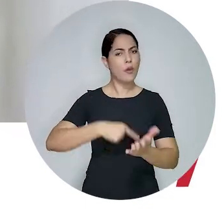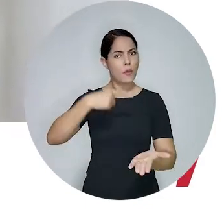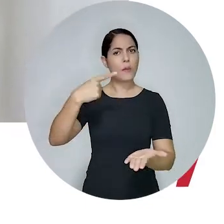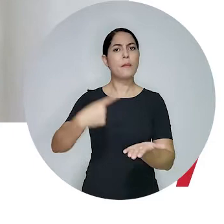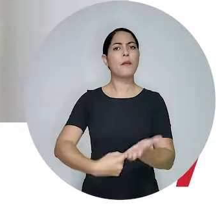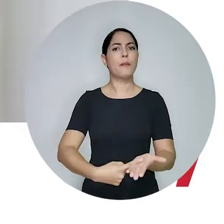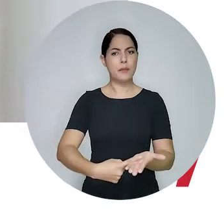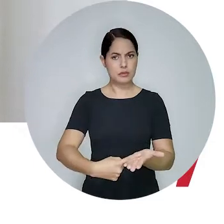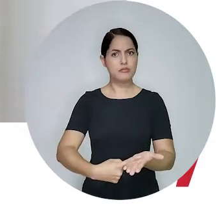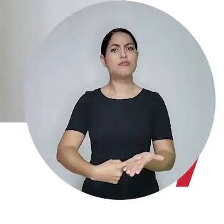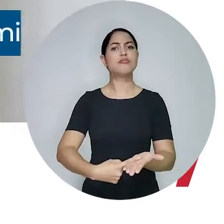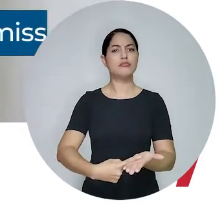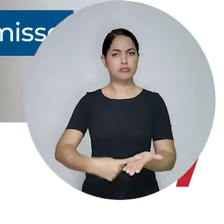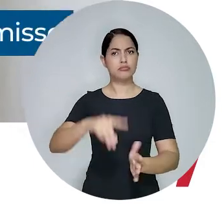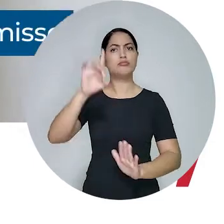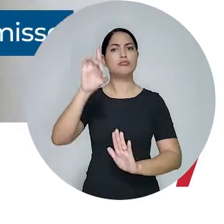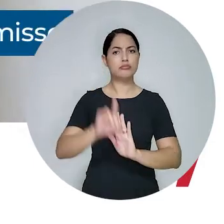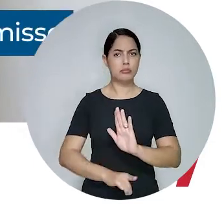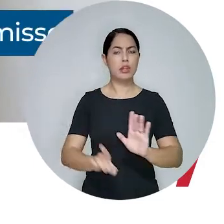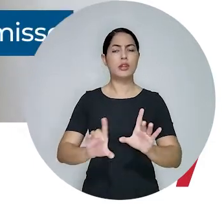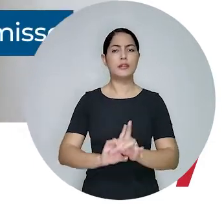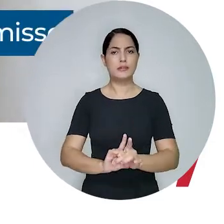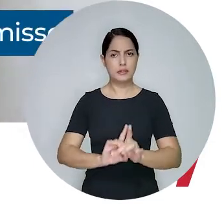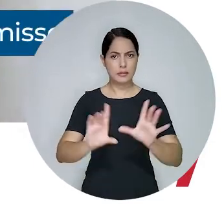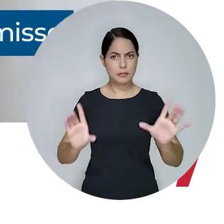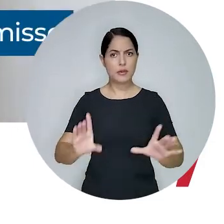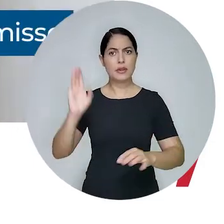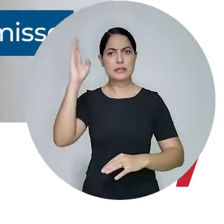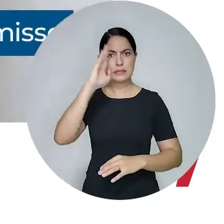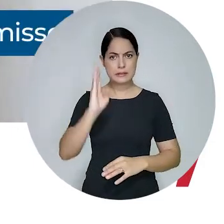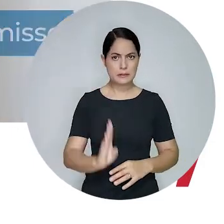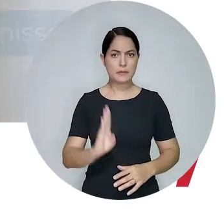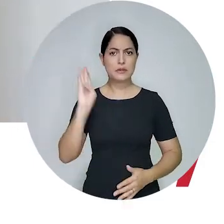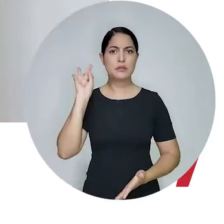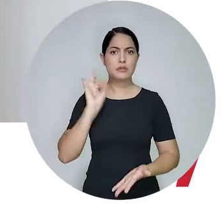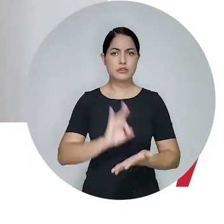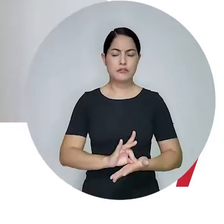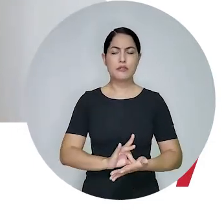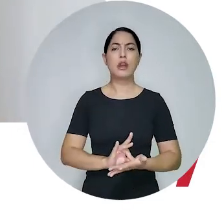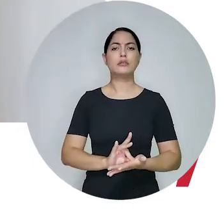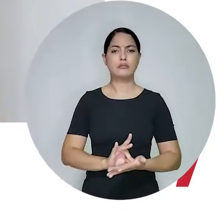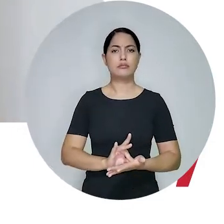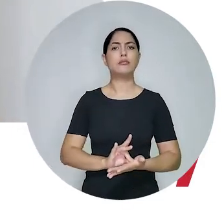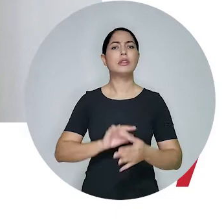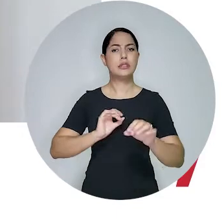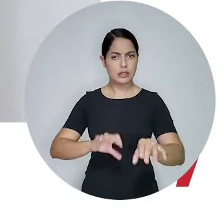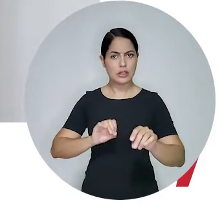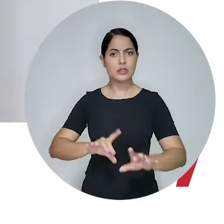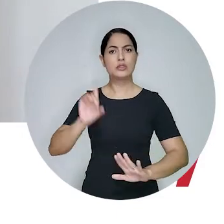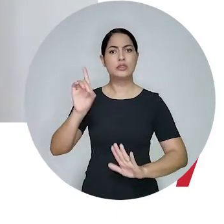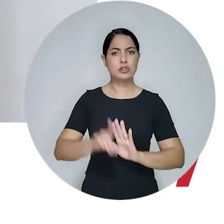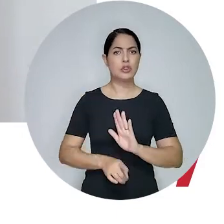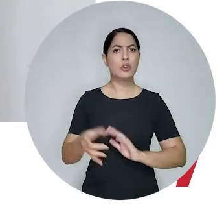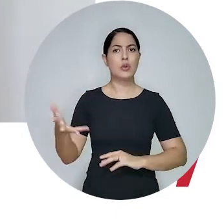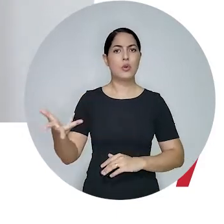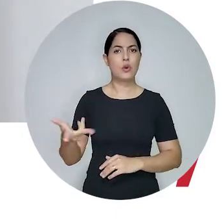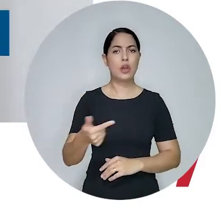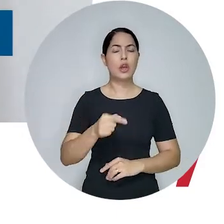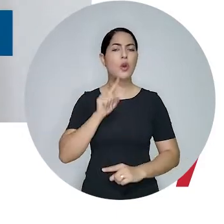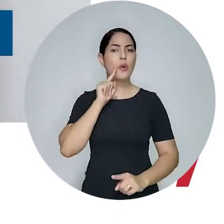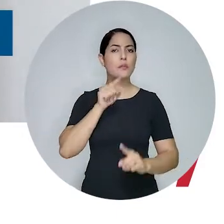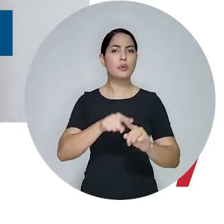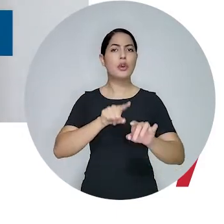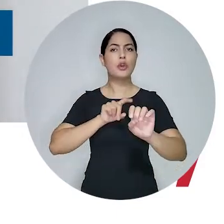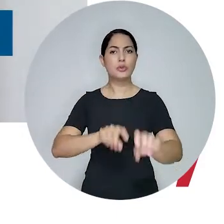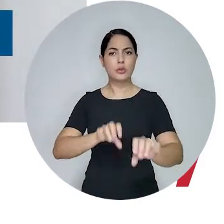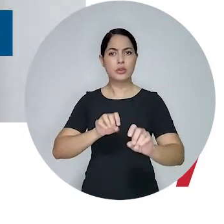instituição que tem o compromisso com o Estado Democrático de Direito e que ele é o reconhecimento de ensino jurídico de qualidade